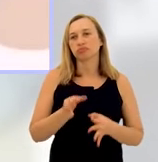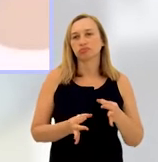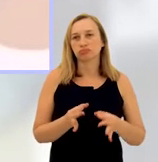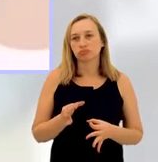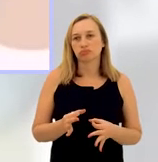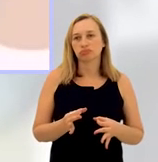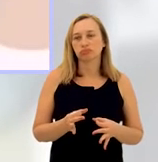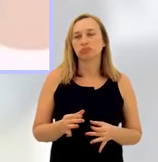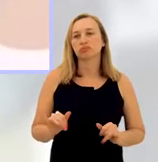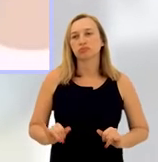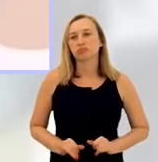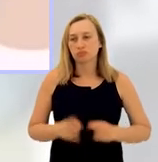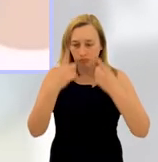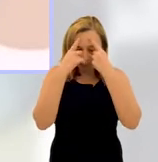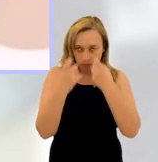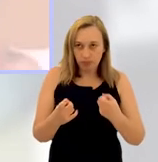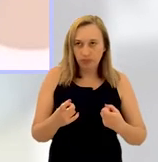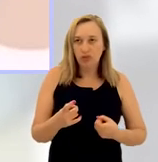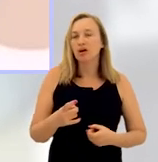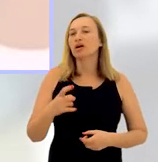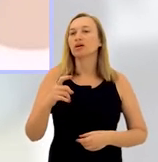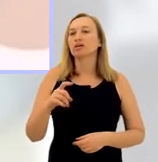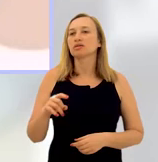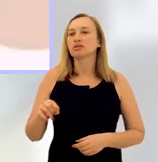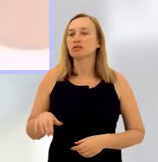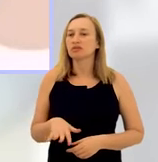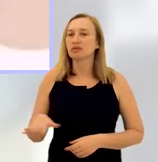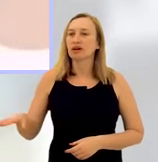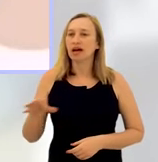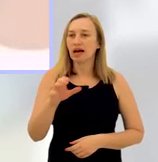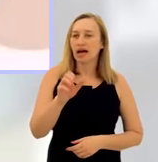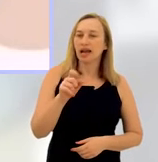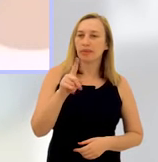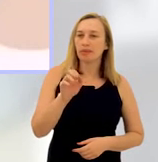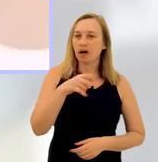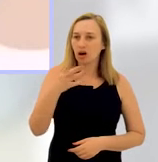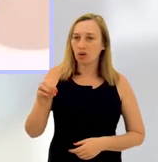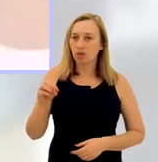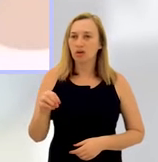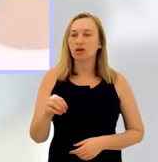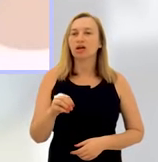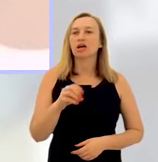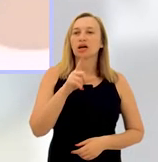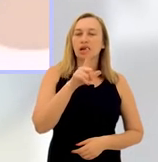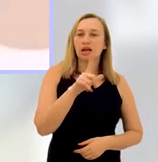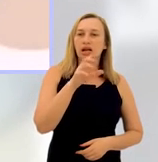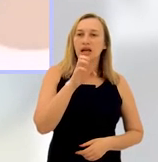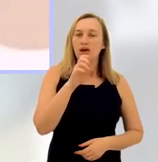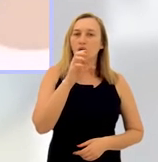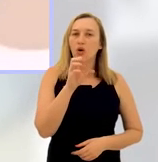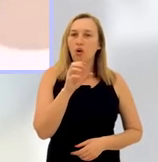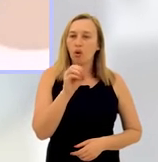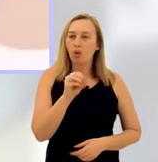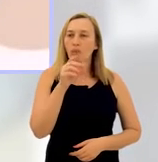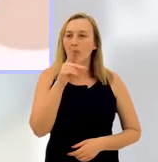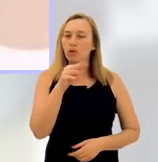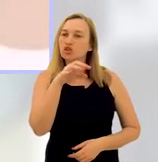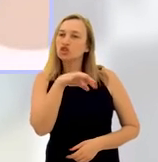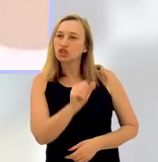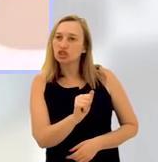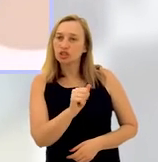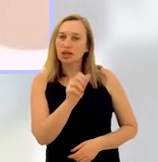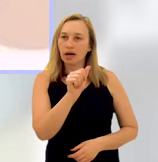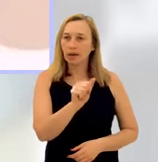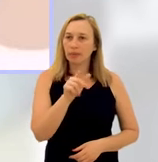judicial. Então, se a vítima sofreu uma violência no complexo do alemão, o juizado competente é o juizado da Leopoldina. Isso é muito importante de falar,